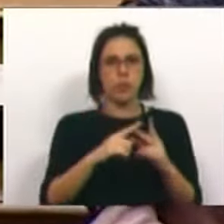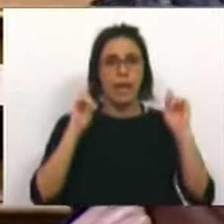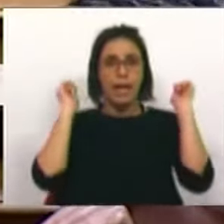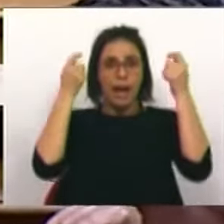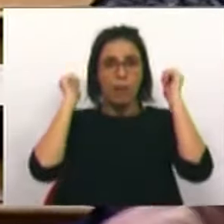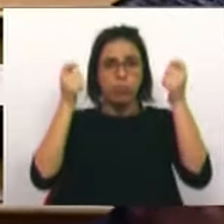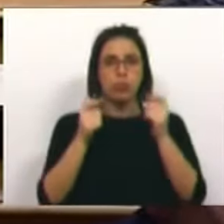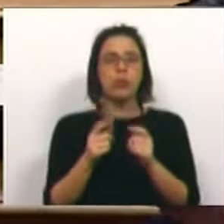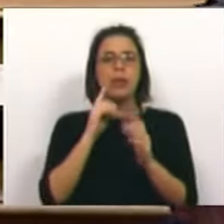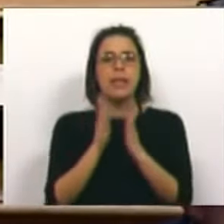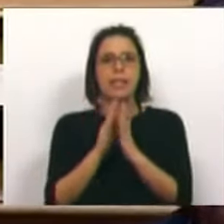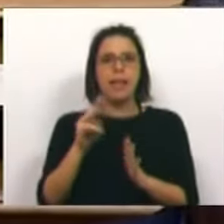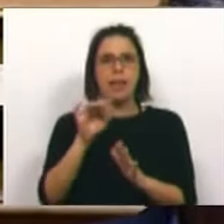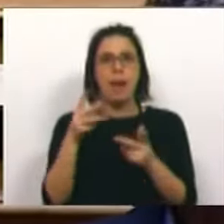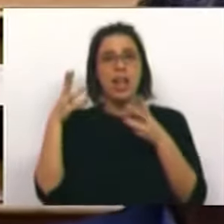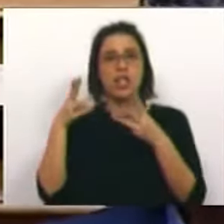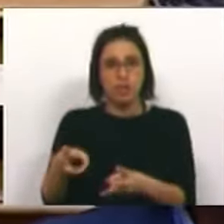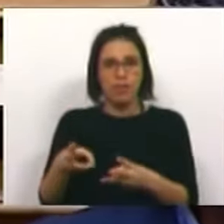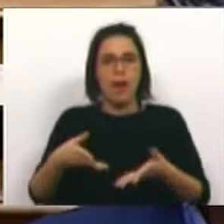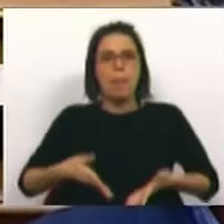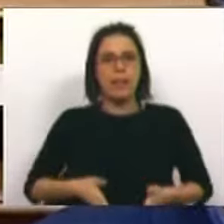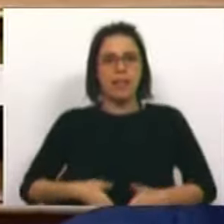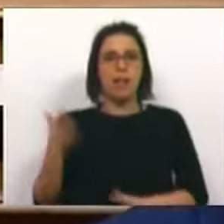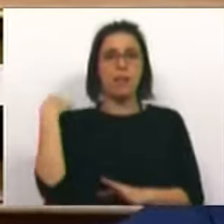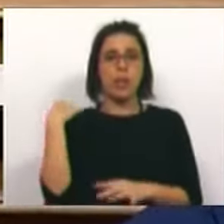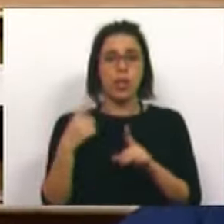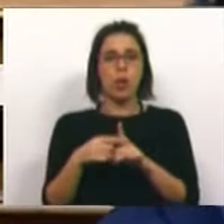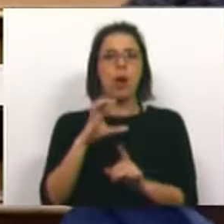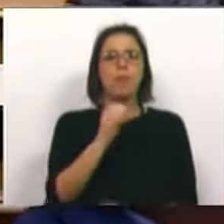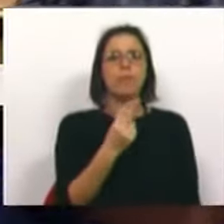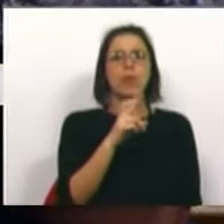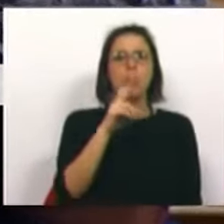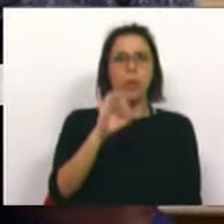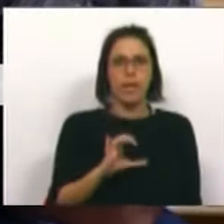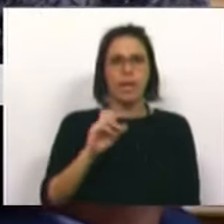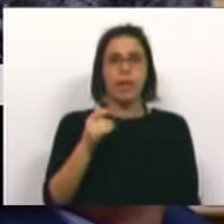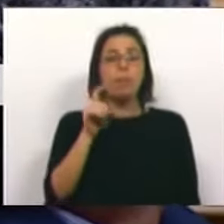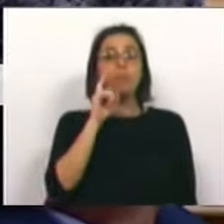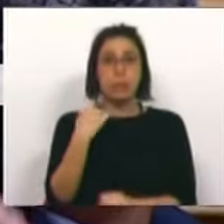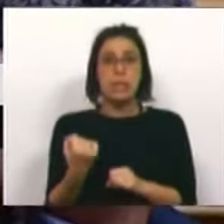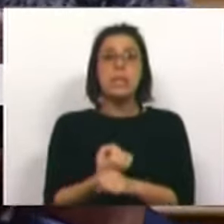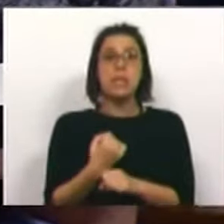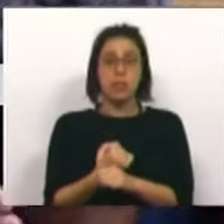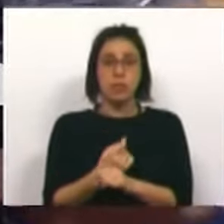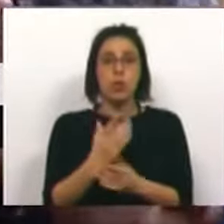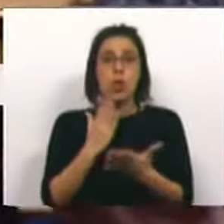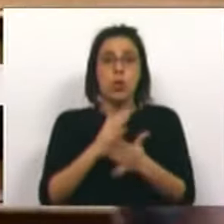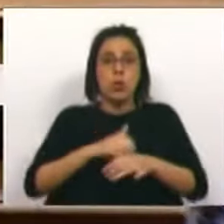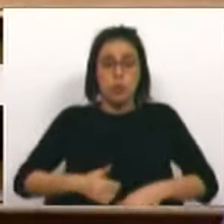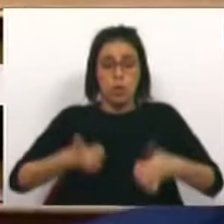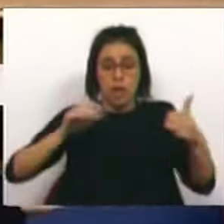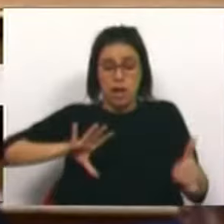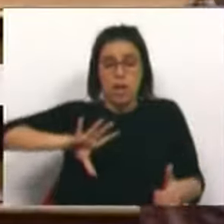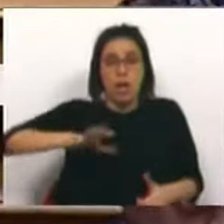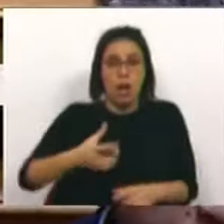Capuchos, Santa Marta, Estefânia, Maternidade Alfredo da Costa e Curri Cabral, que asseguram serviços não apenas à cidade e ao